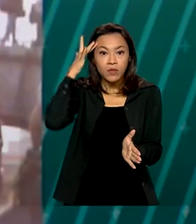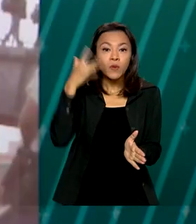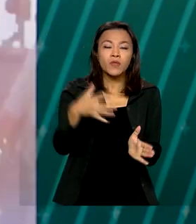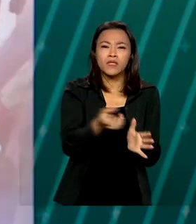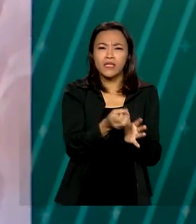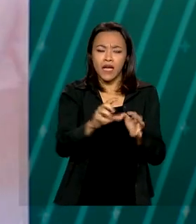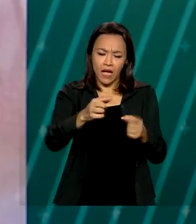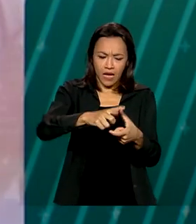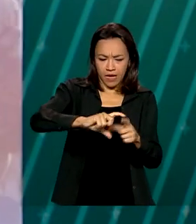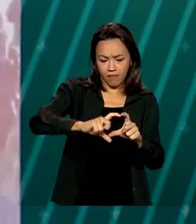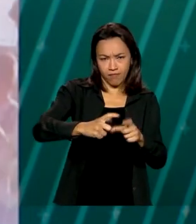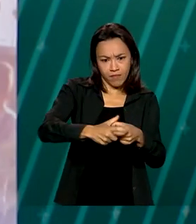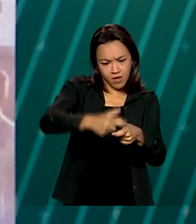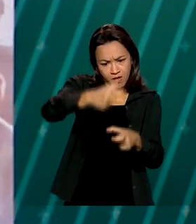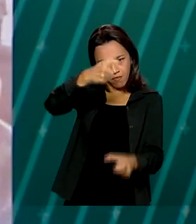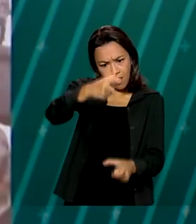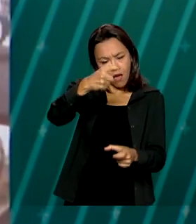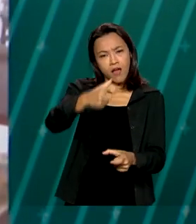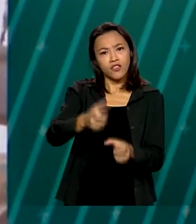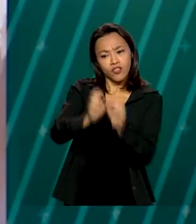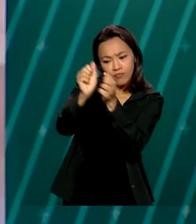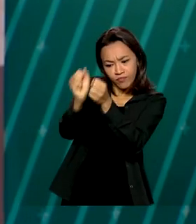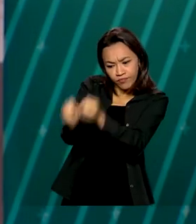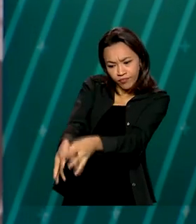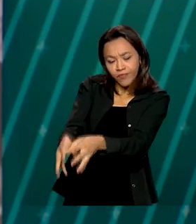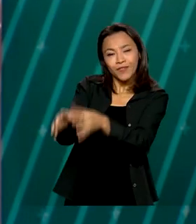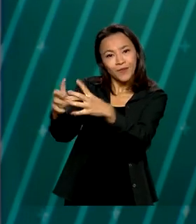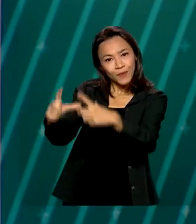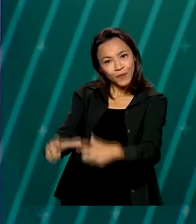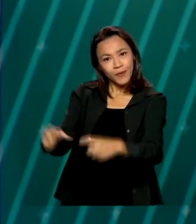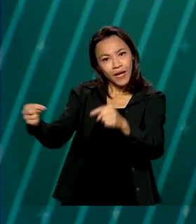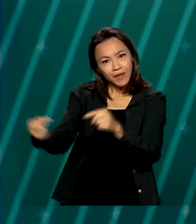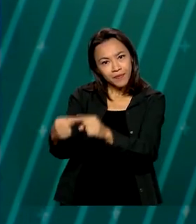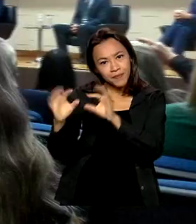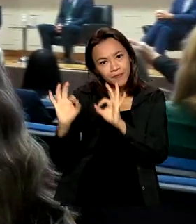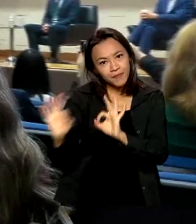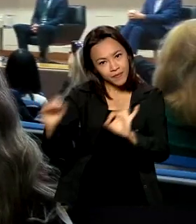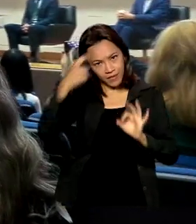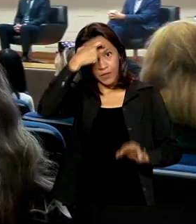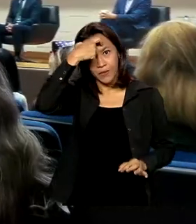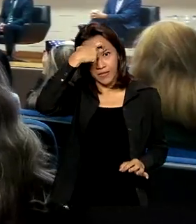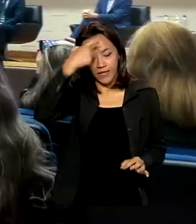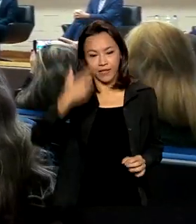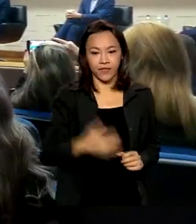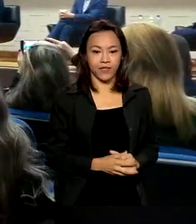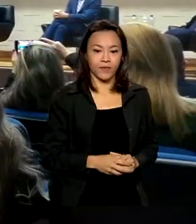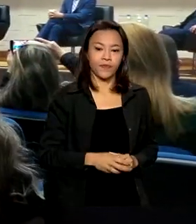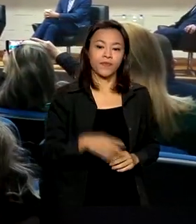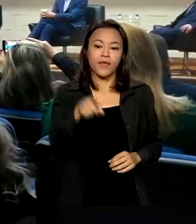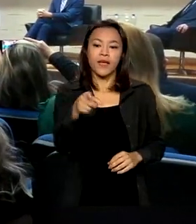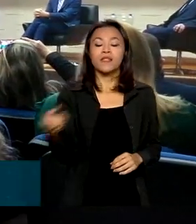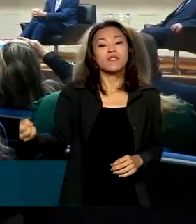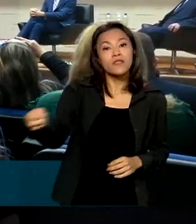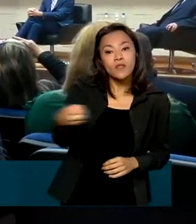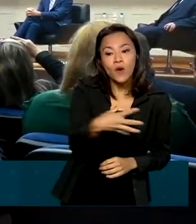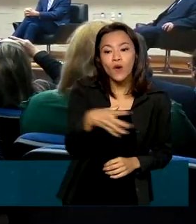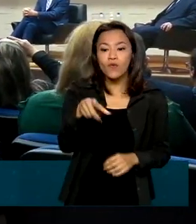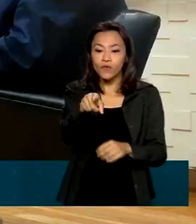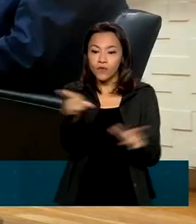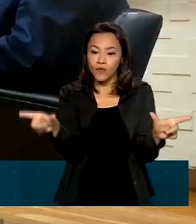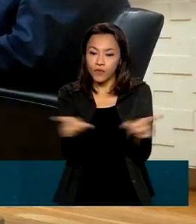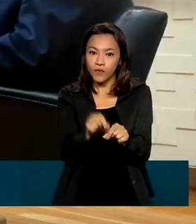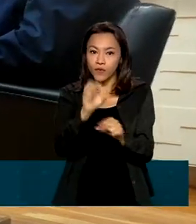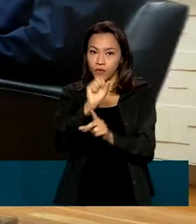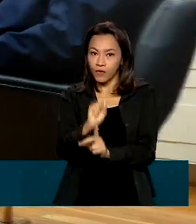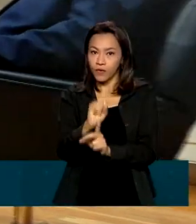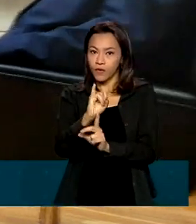embalagens da maneira correta e com maior conscientização. A nova versão do sistema, o CINIR+,